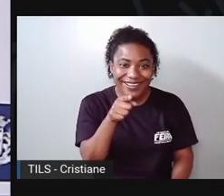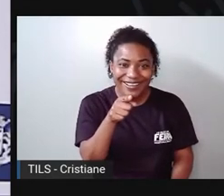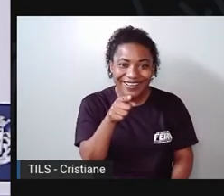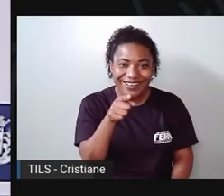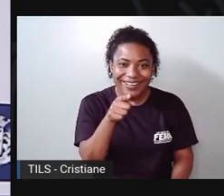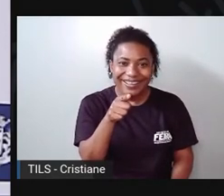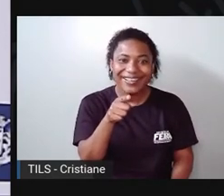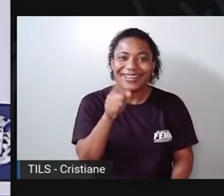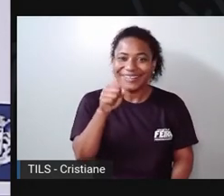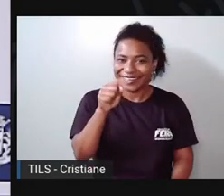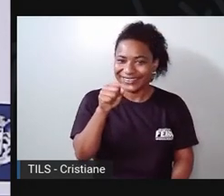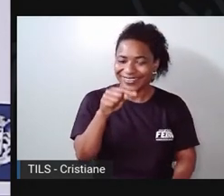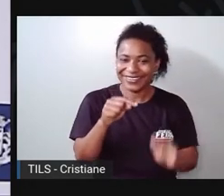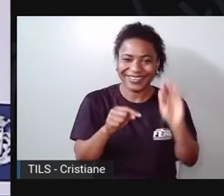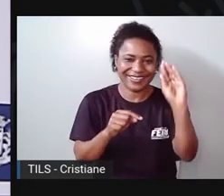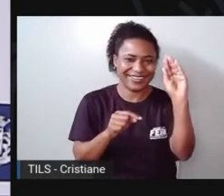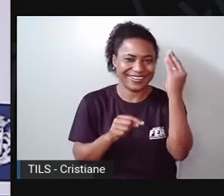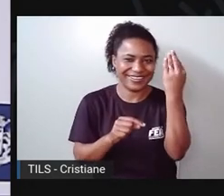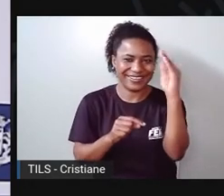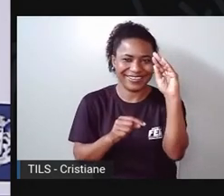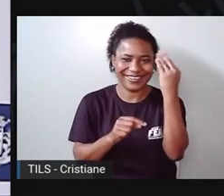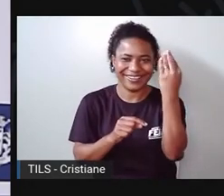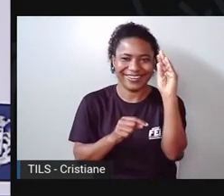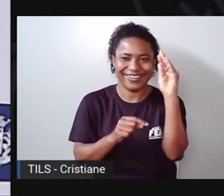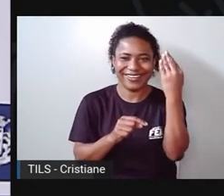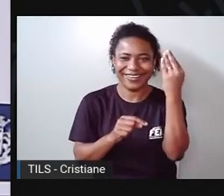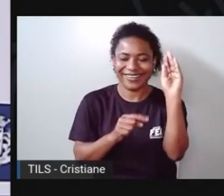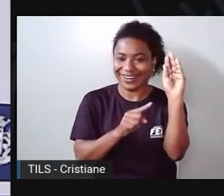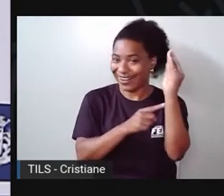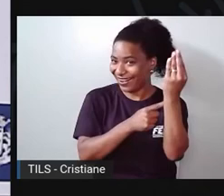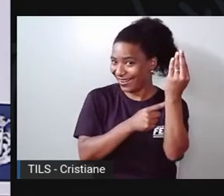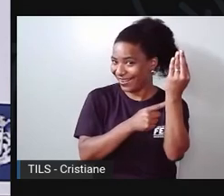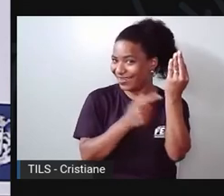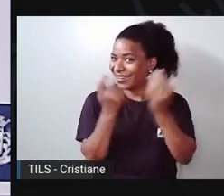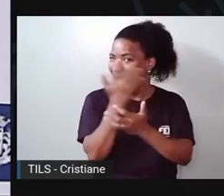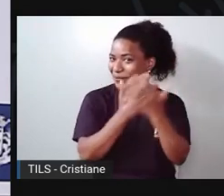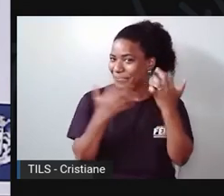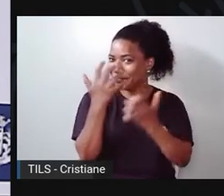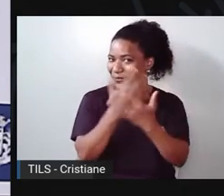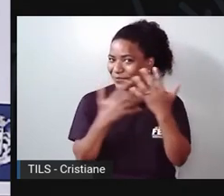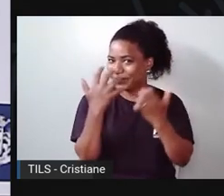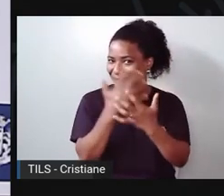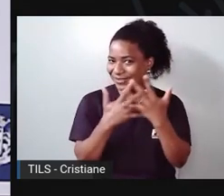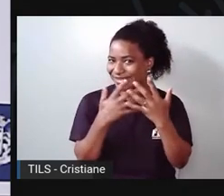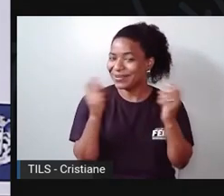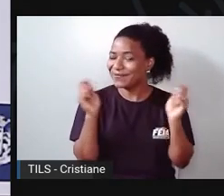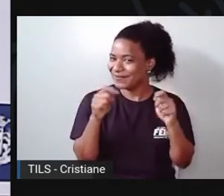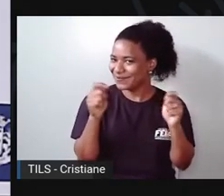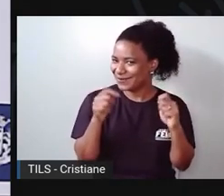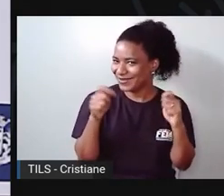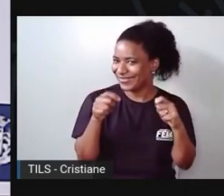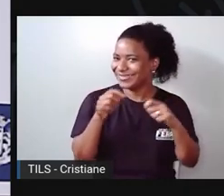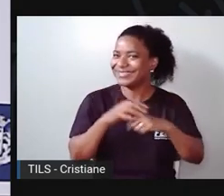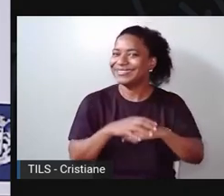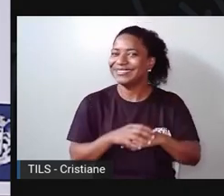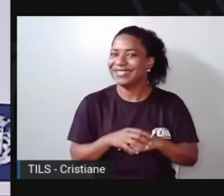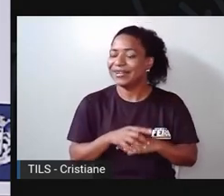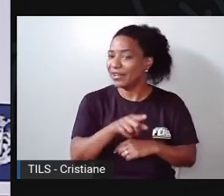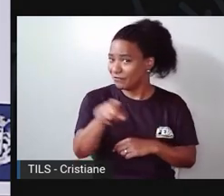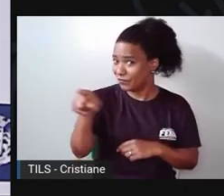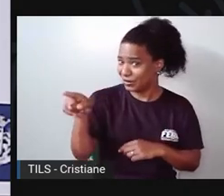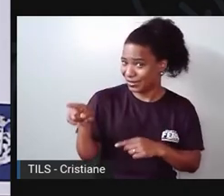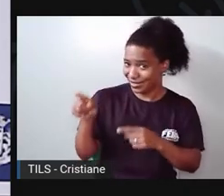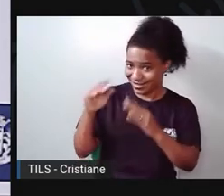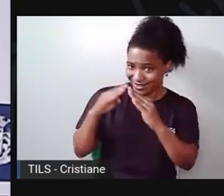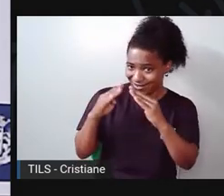minha colher agora ficou muito mais divertida para cantar a música. E vocês? Como é que vocês vão fazer a de